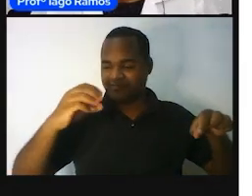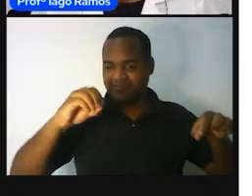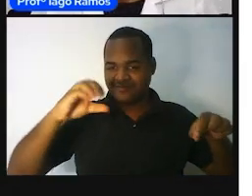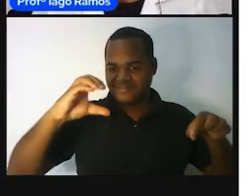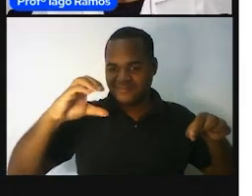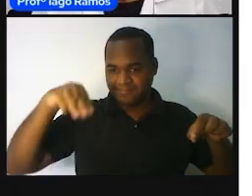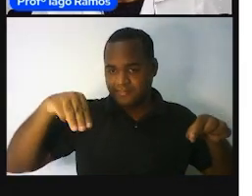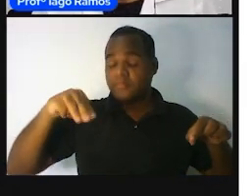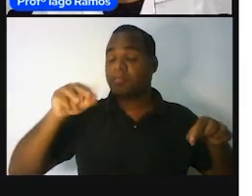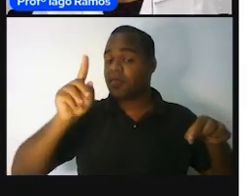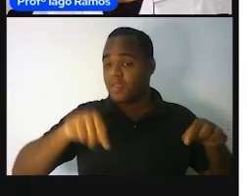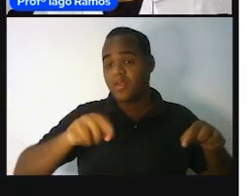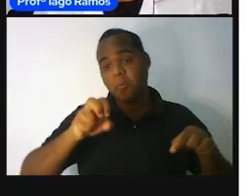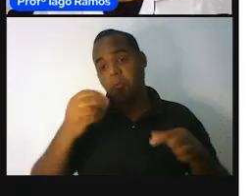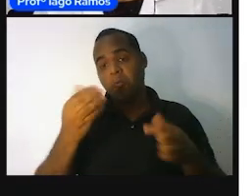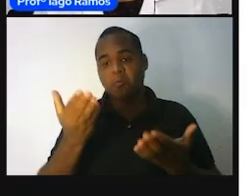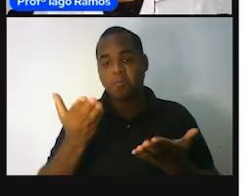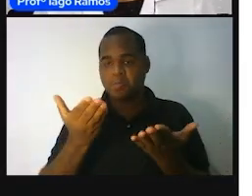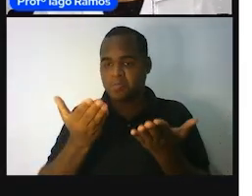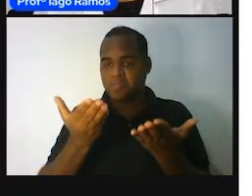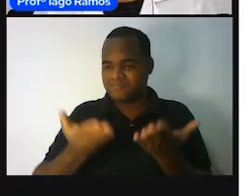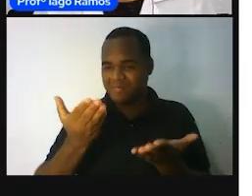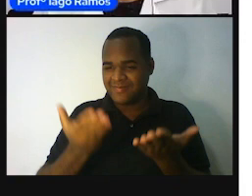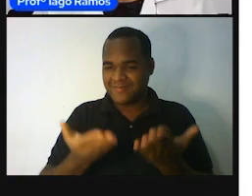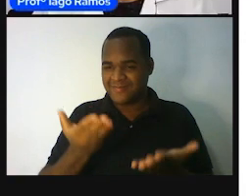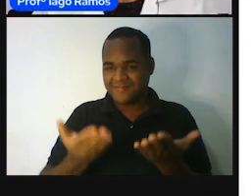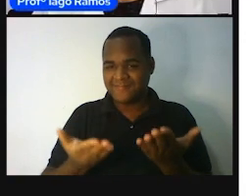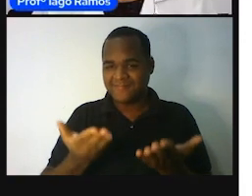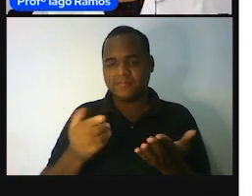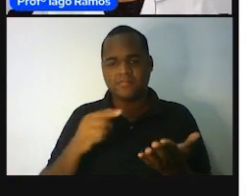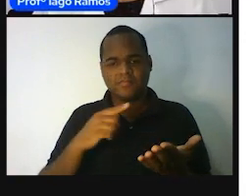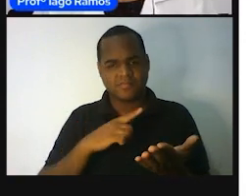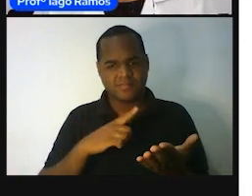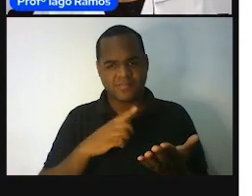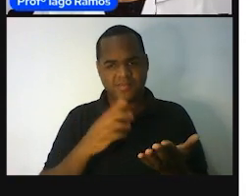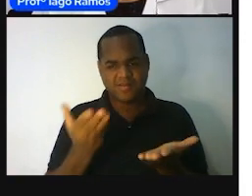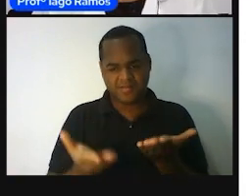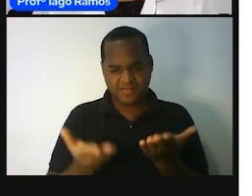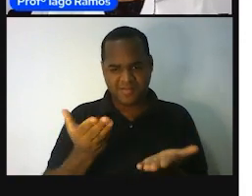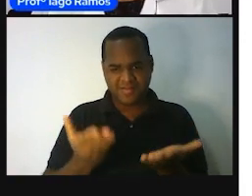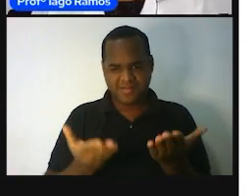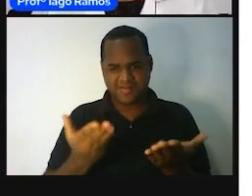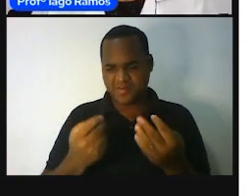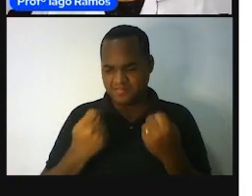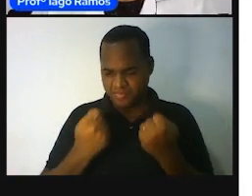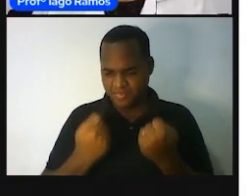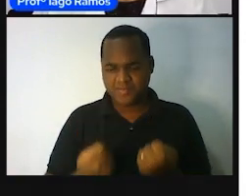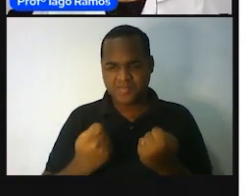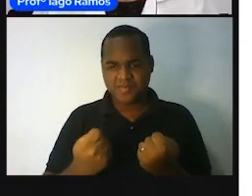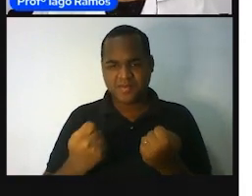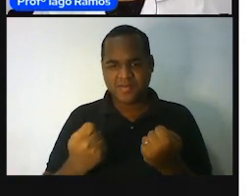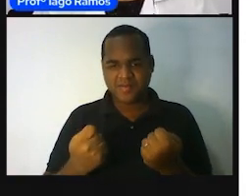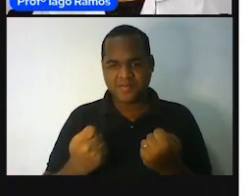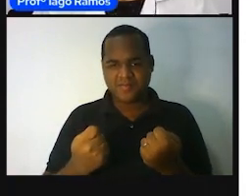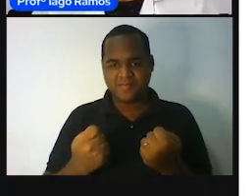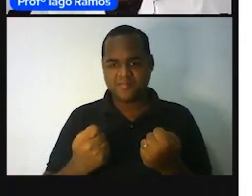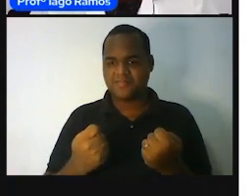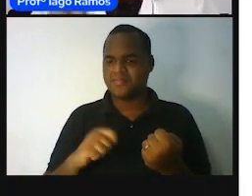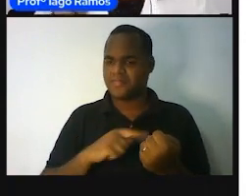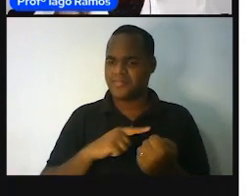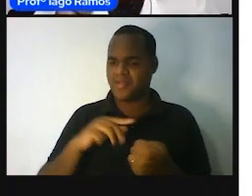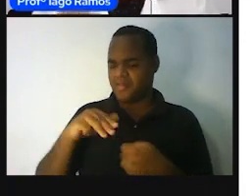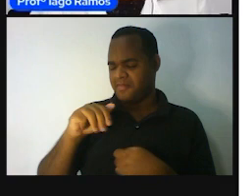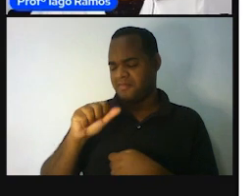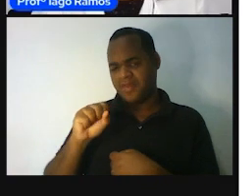balança, para medir massa, mas, peraí, balança, medir massa? Balança, para medir massa? peso?